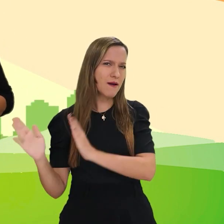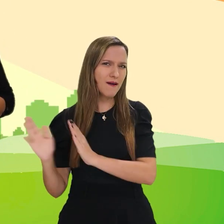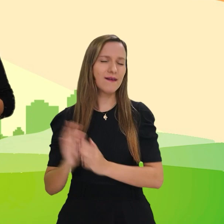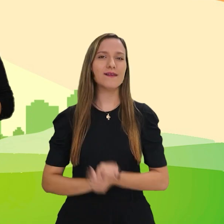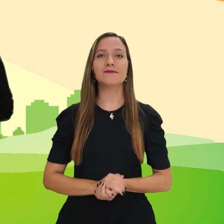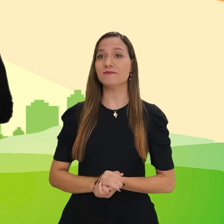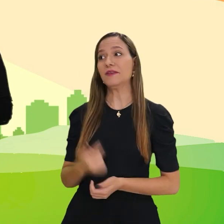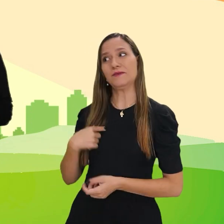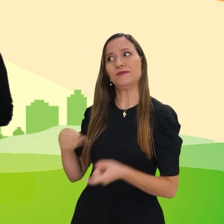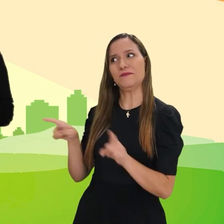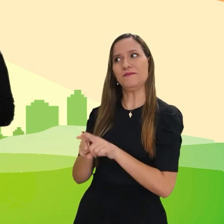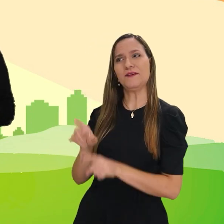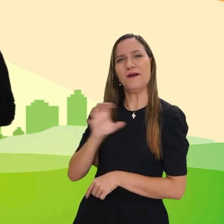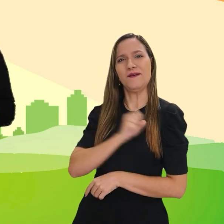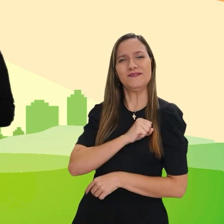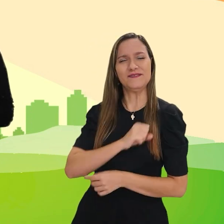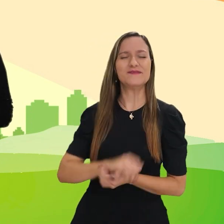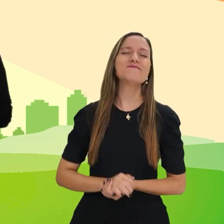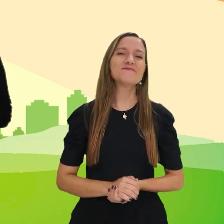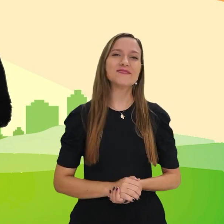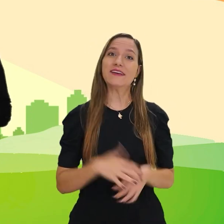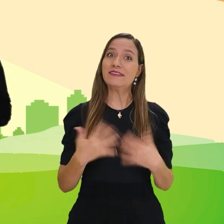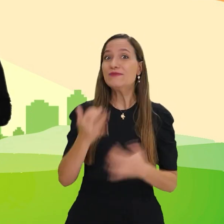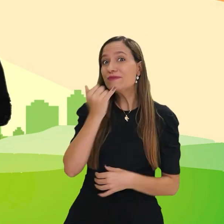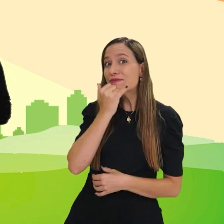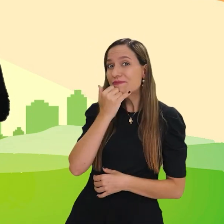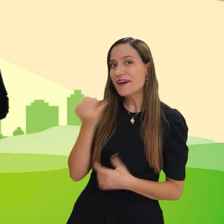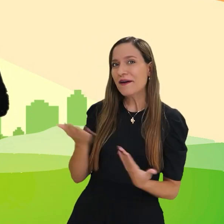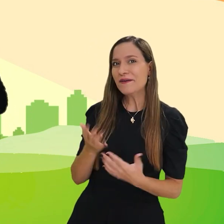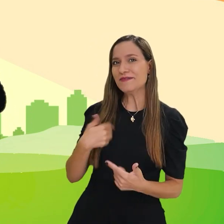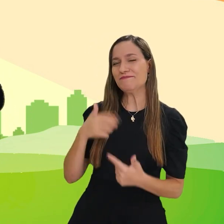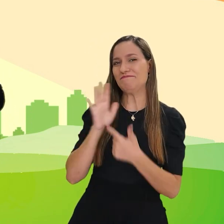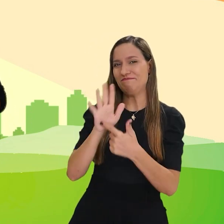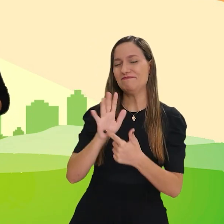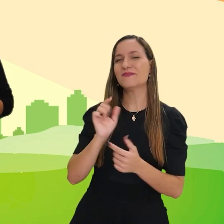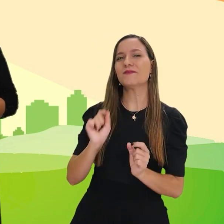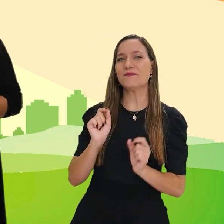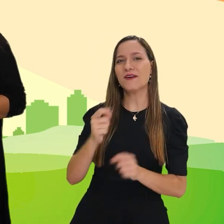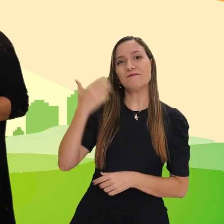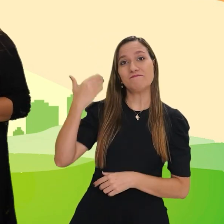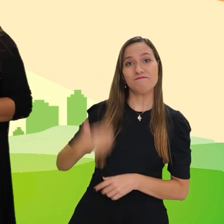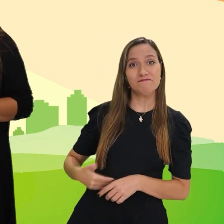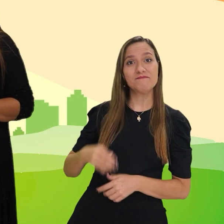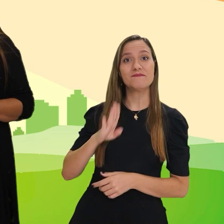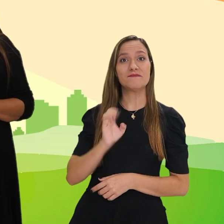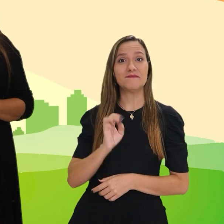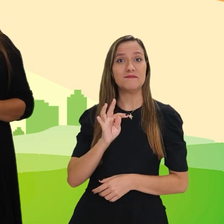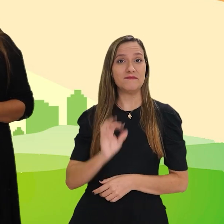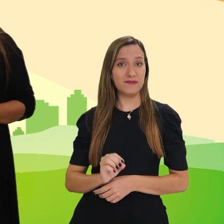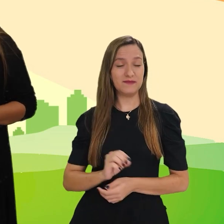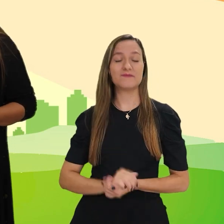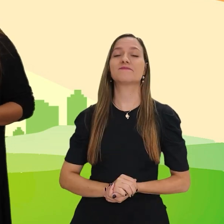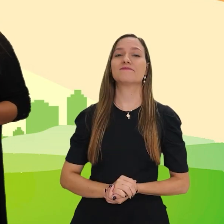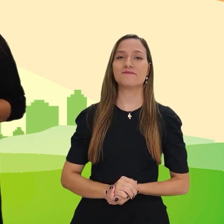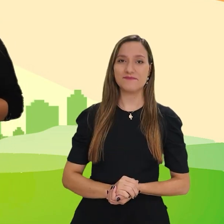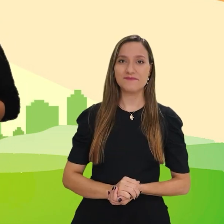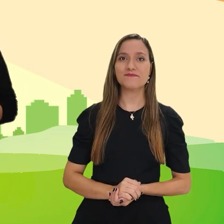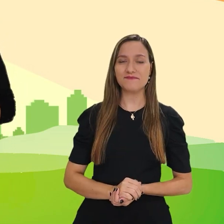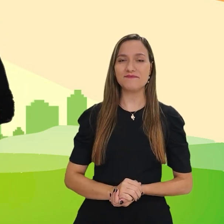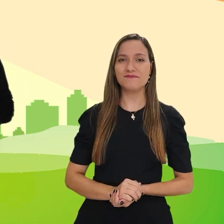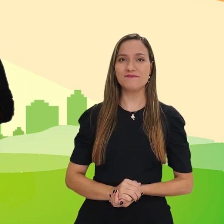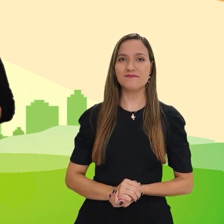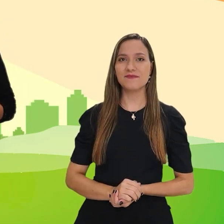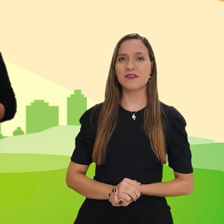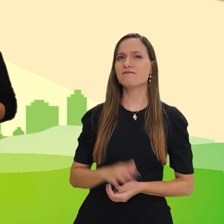Eu! Eu, Suede, também gosto. Bom, gente, desculpa, deixa eu me apresentar, né? A Mari já se apresentou. Eu sou o